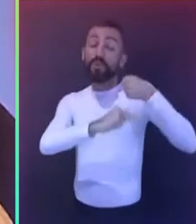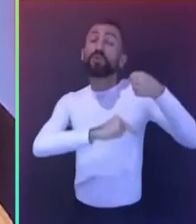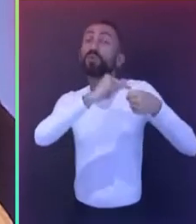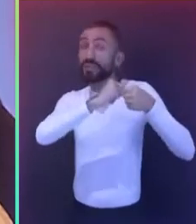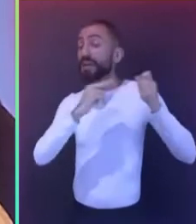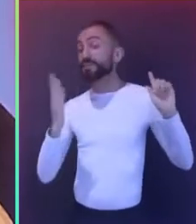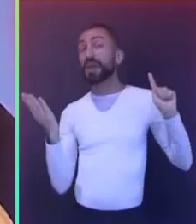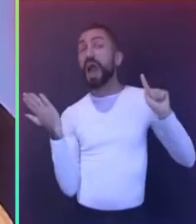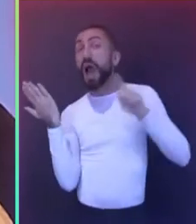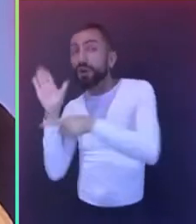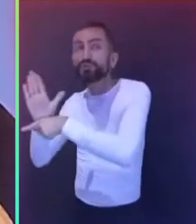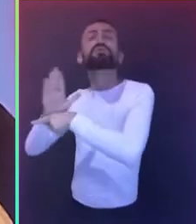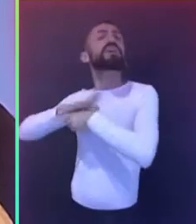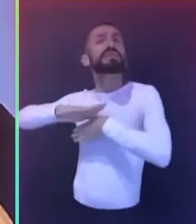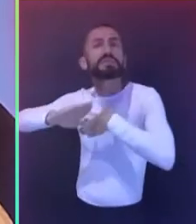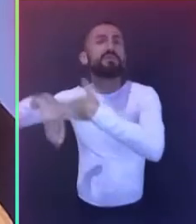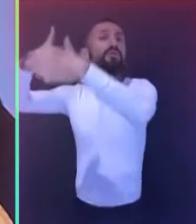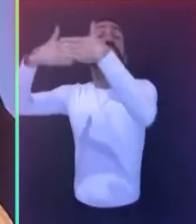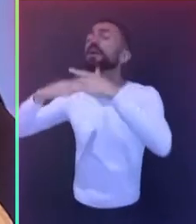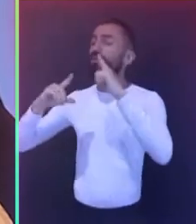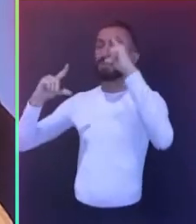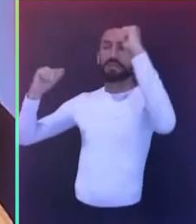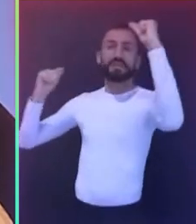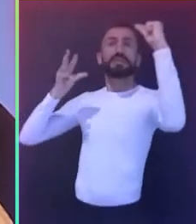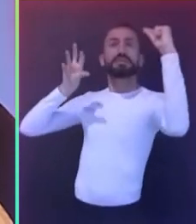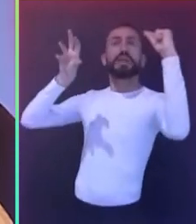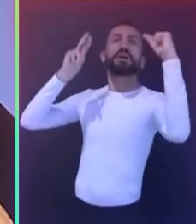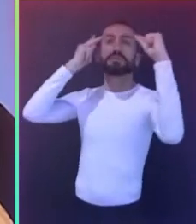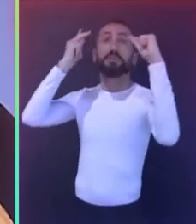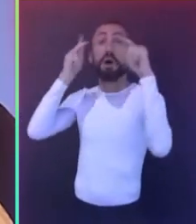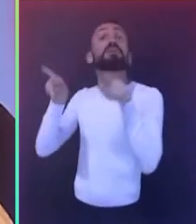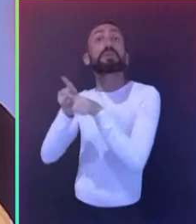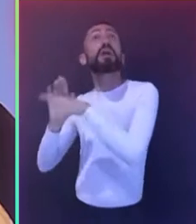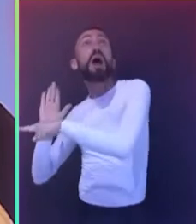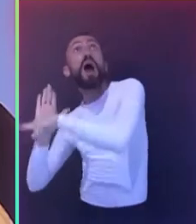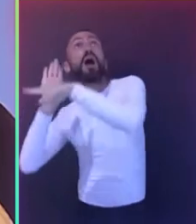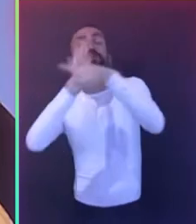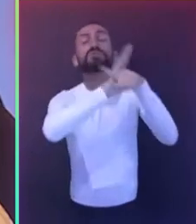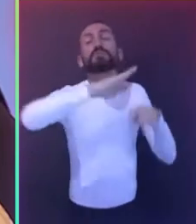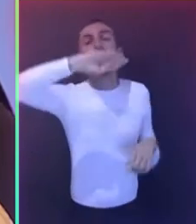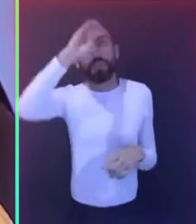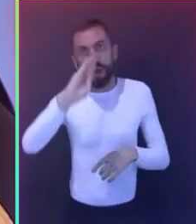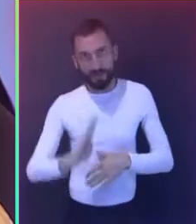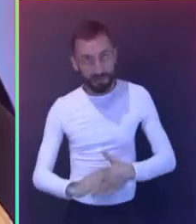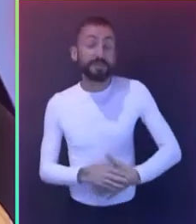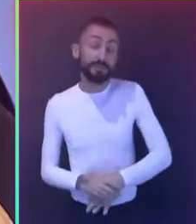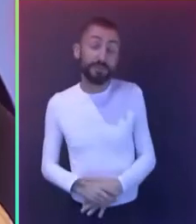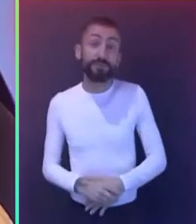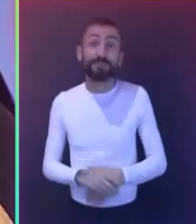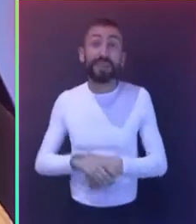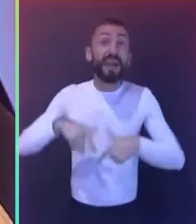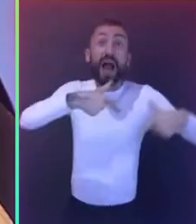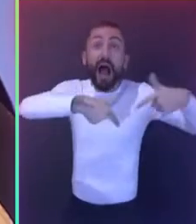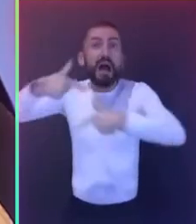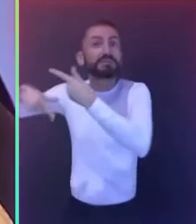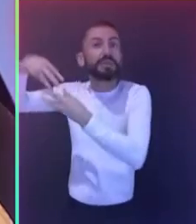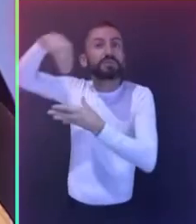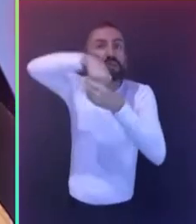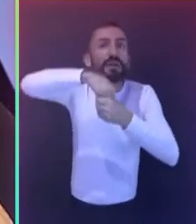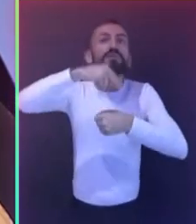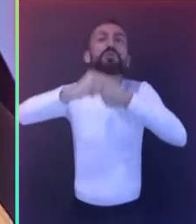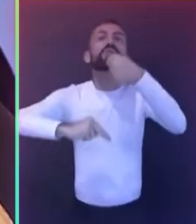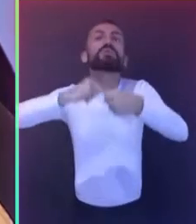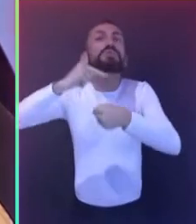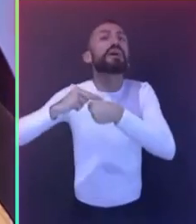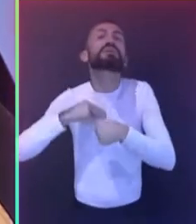desenvolvimento de todo o Estado de São Paulo e de todo o país. O sucesso destas ações tem se dado